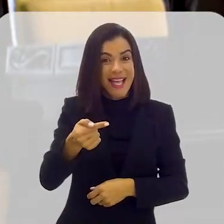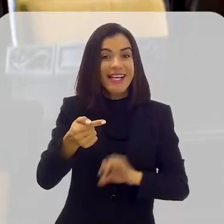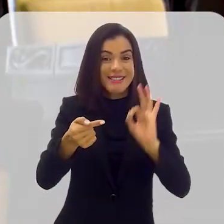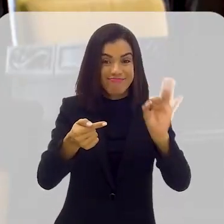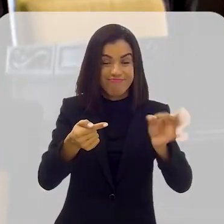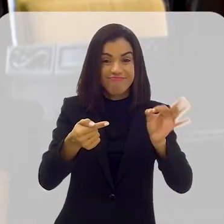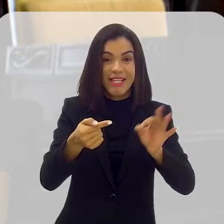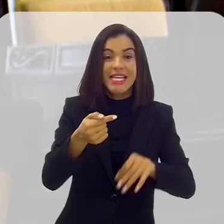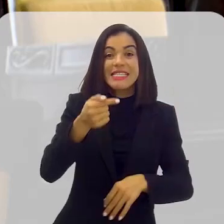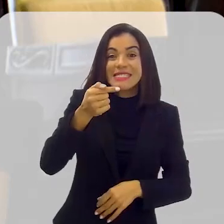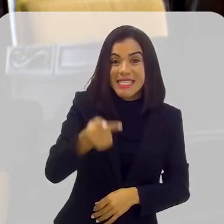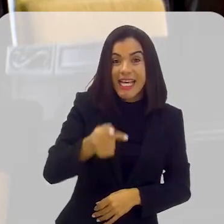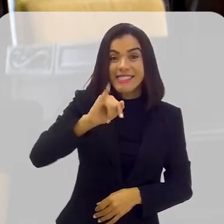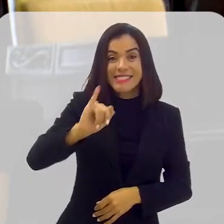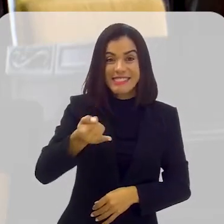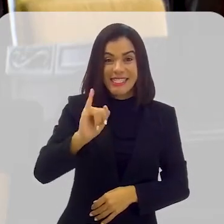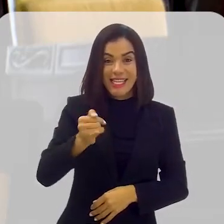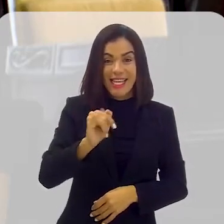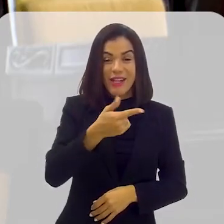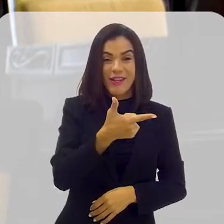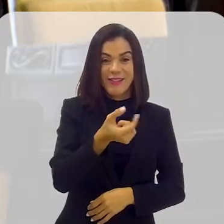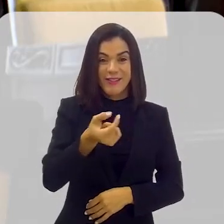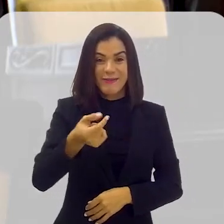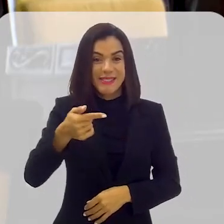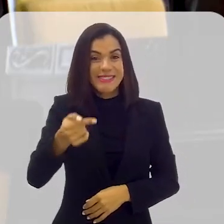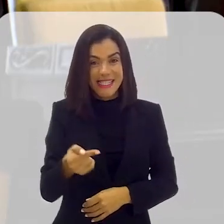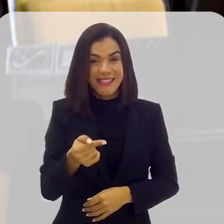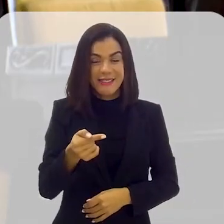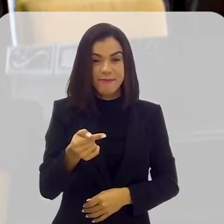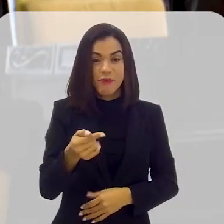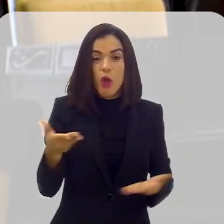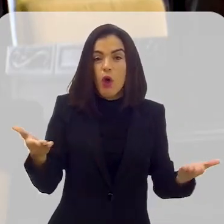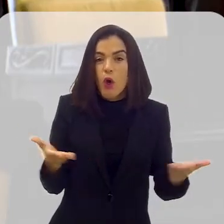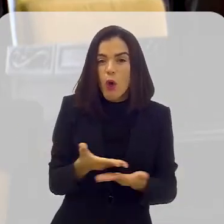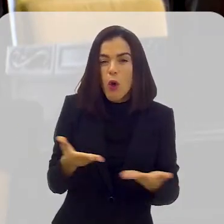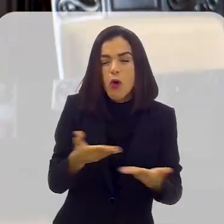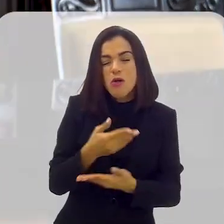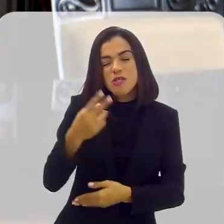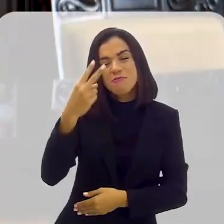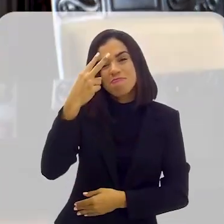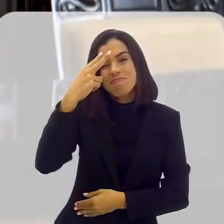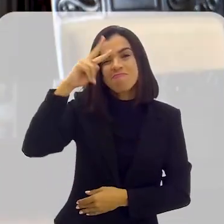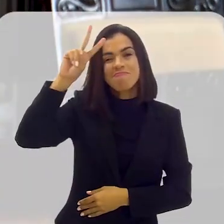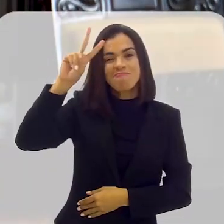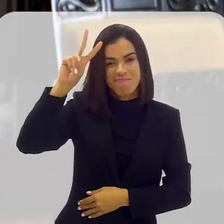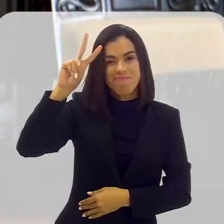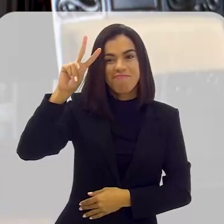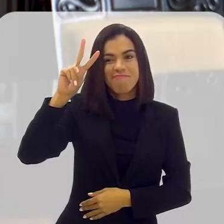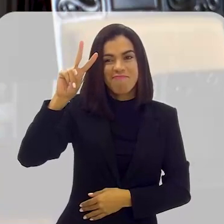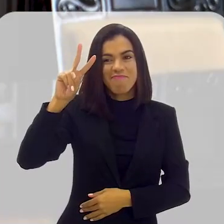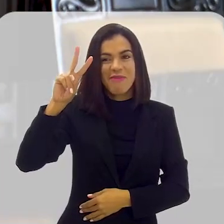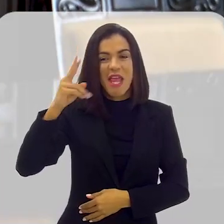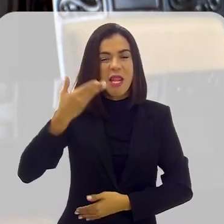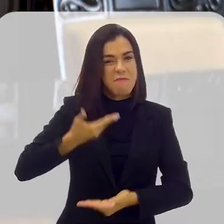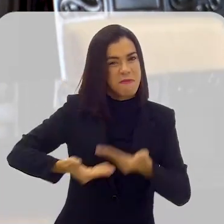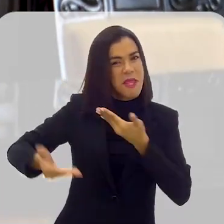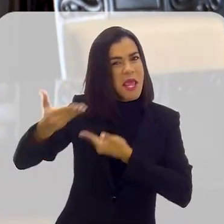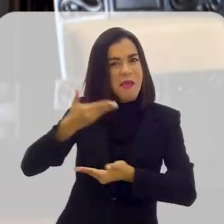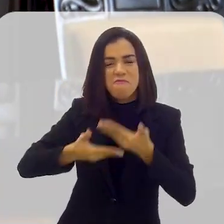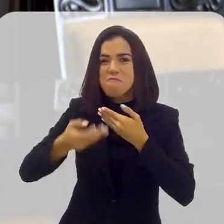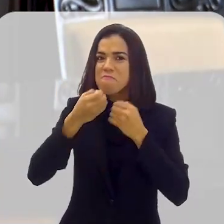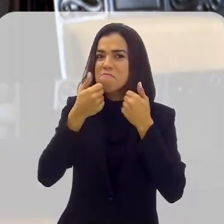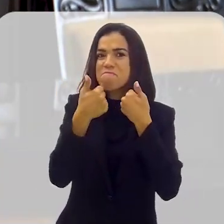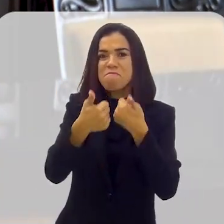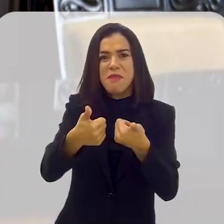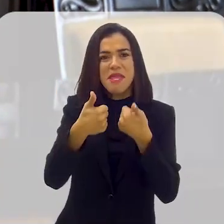Em 2007, 7 de janeiro de 2007. Foi esse impacto que me desistiu,